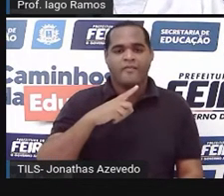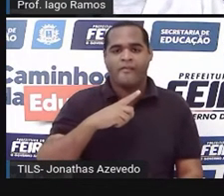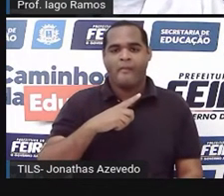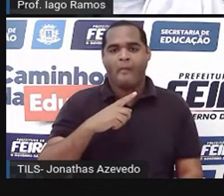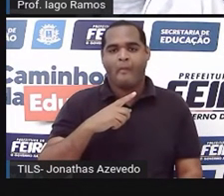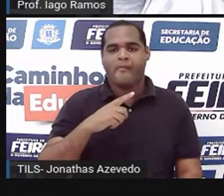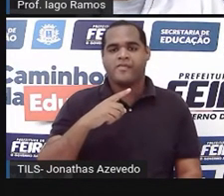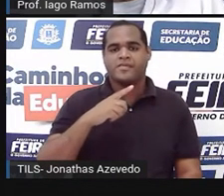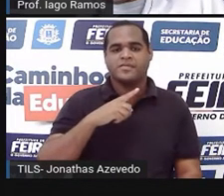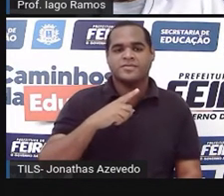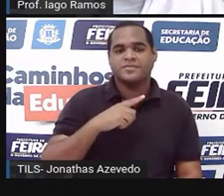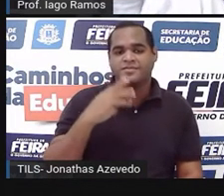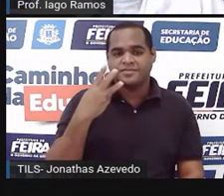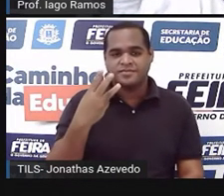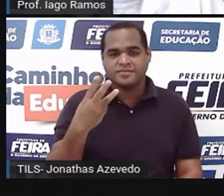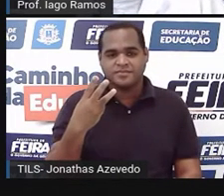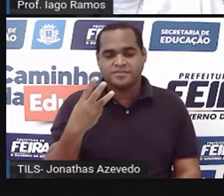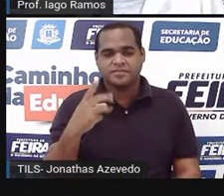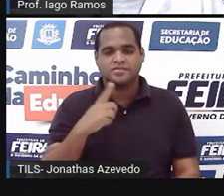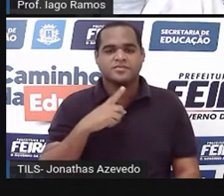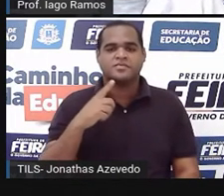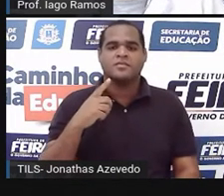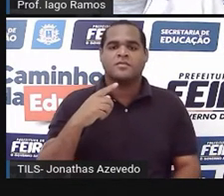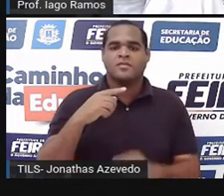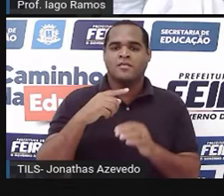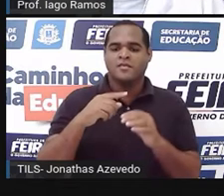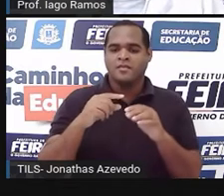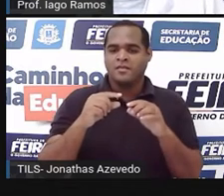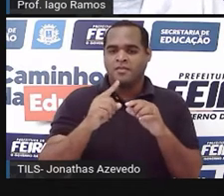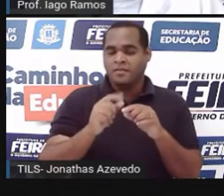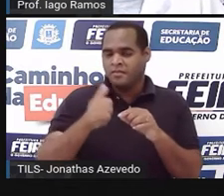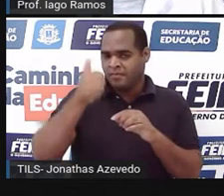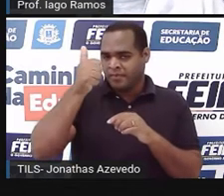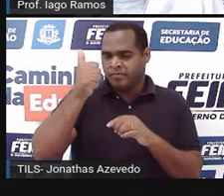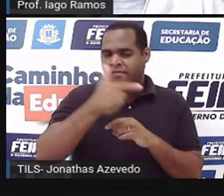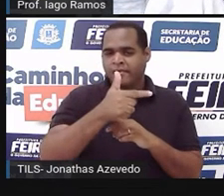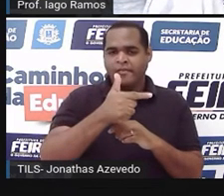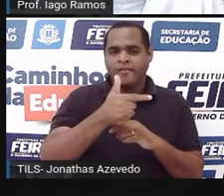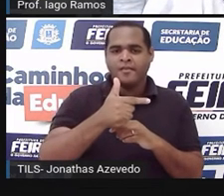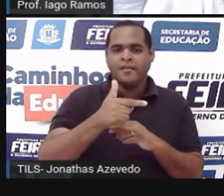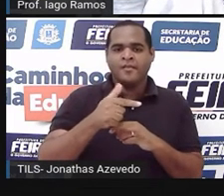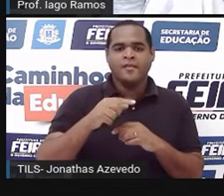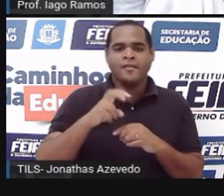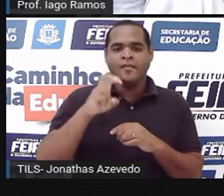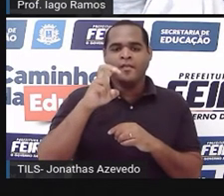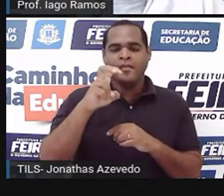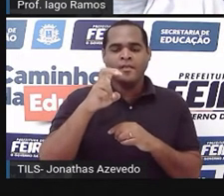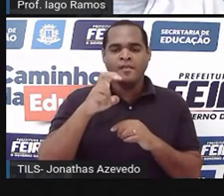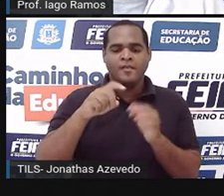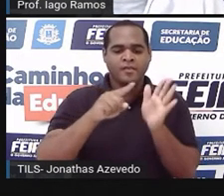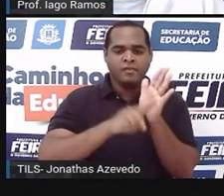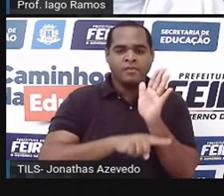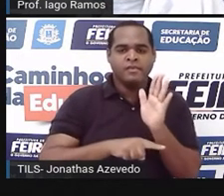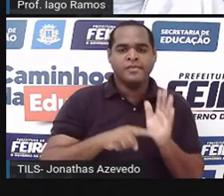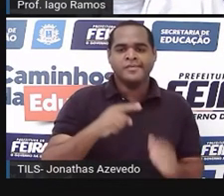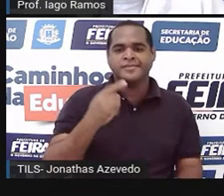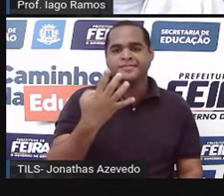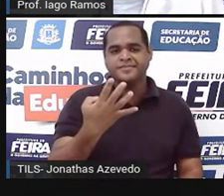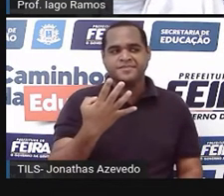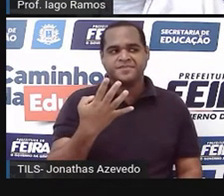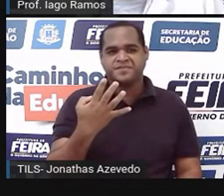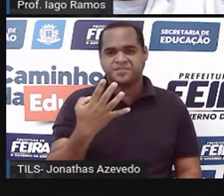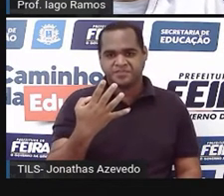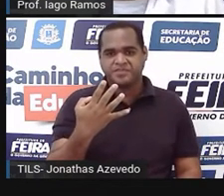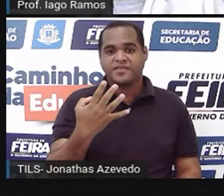para essa parte da condição, vai ter que ser maior do que a subtração de quem sobrou 5 e 4.